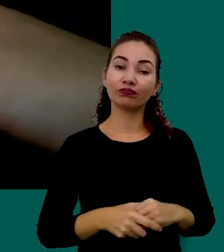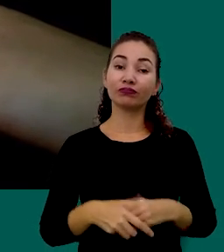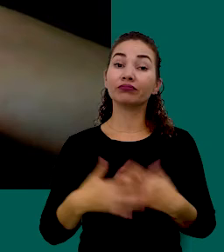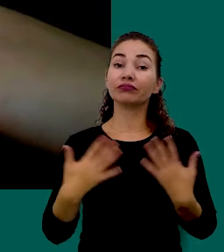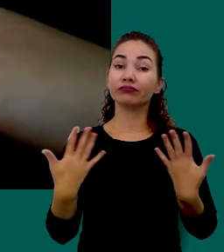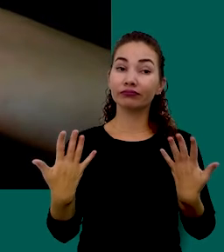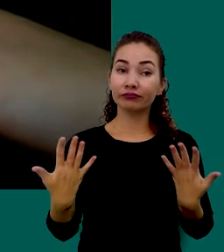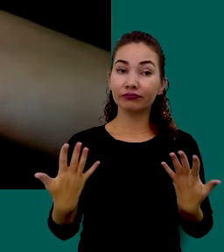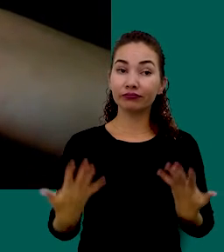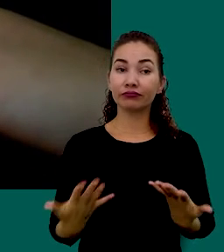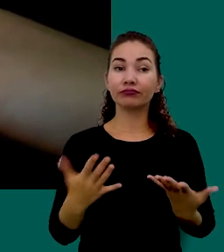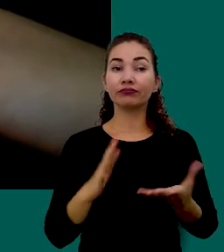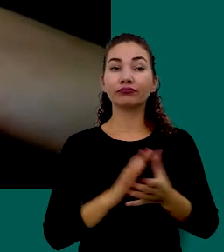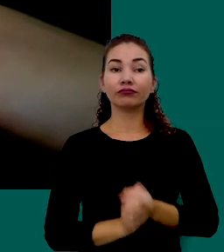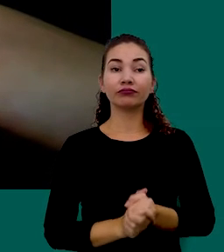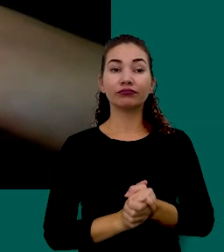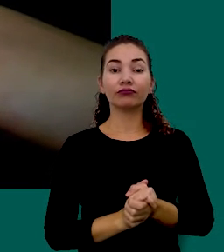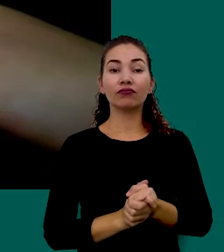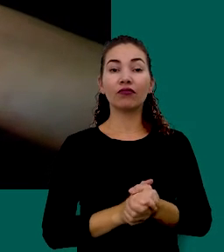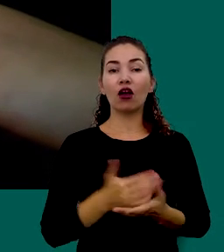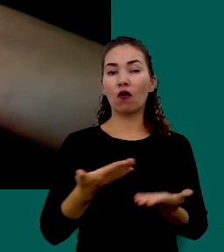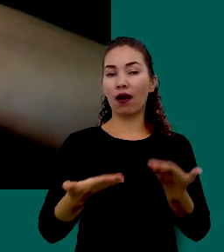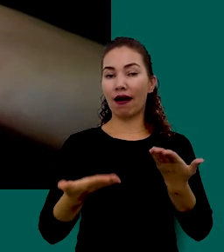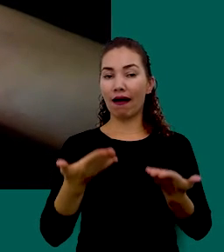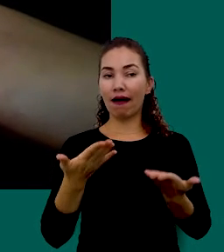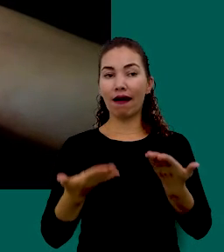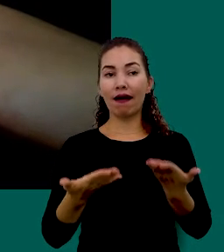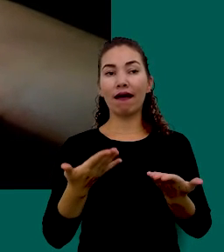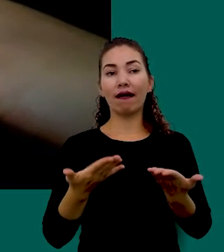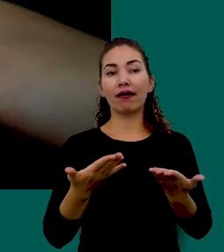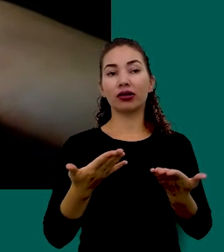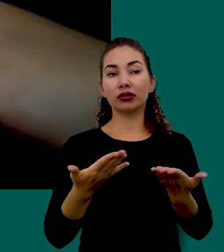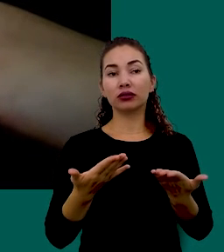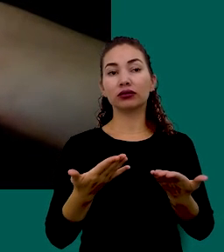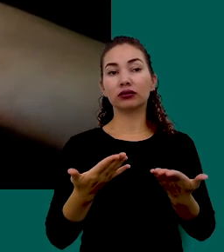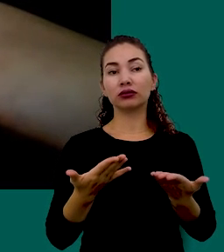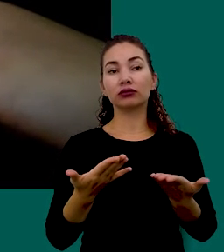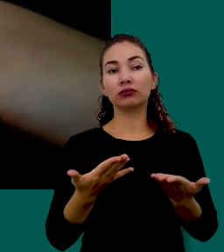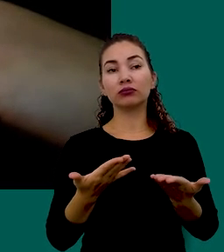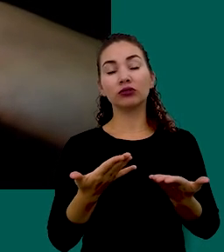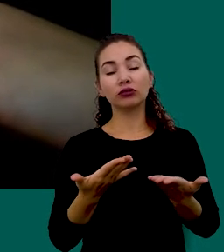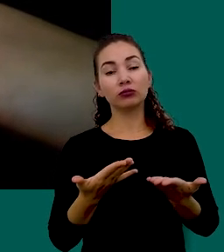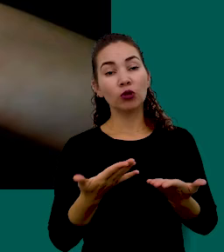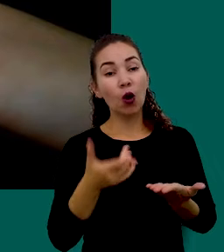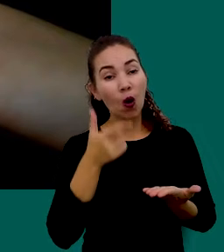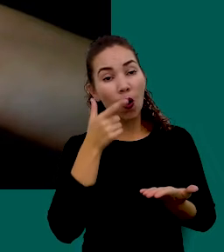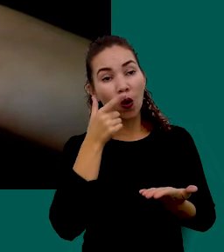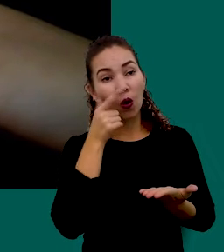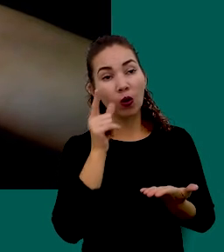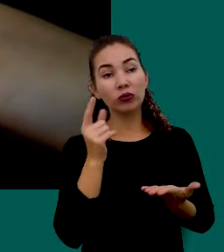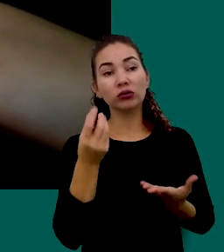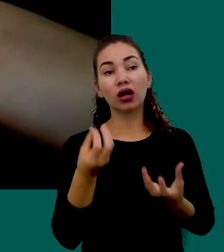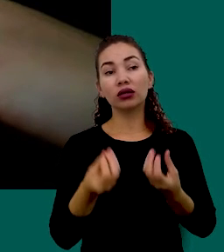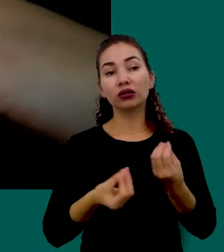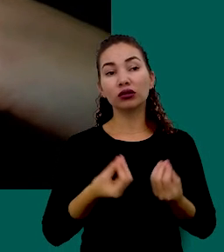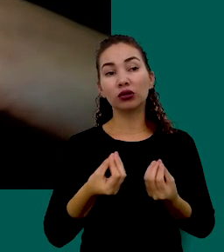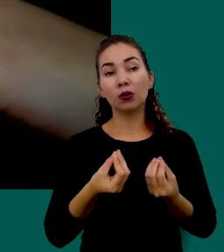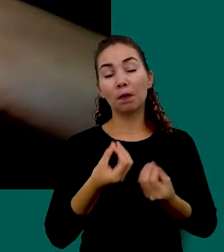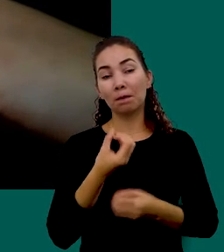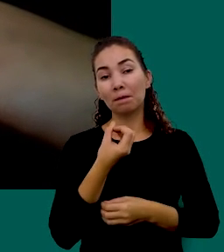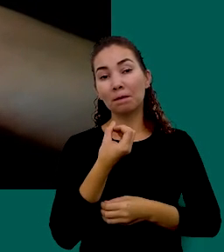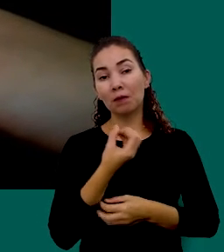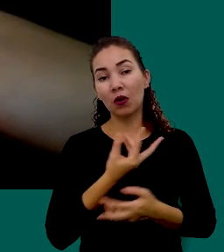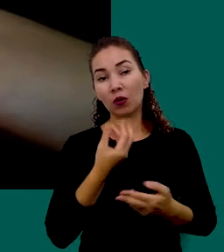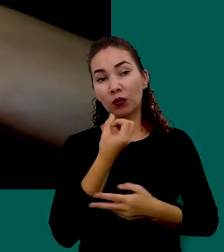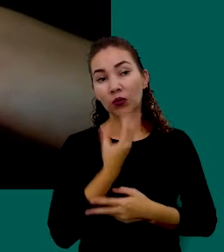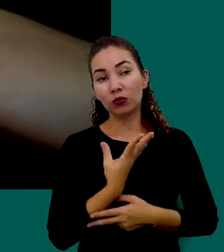Uma vida Equilibrada Financeiramente Ela vai Proporcionar Tanto Benefícios